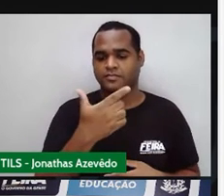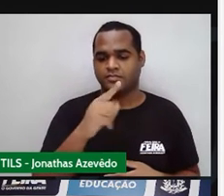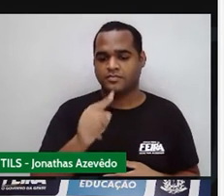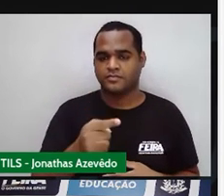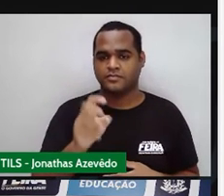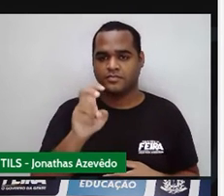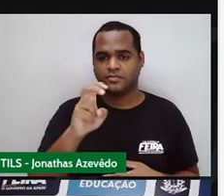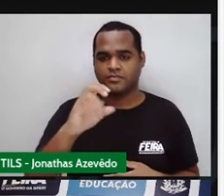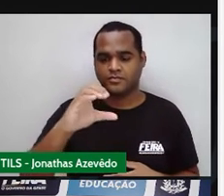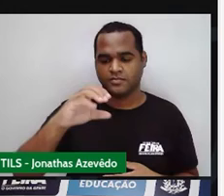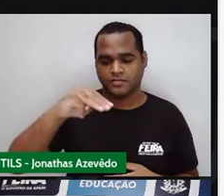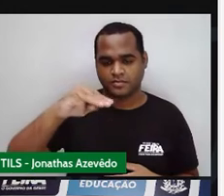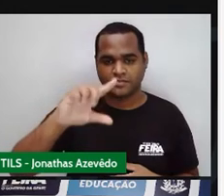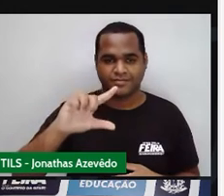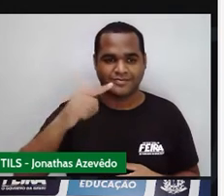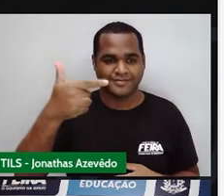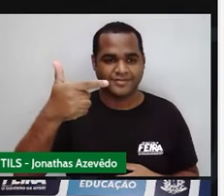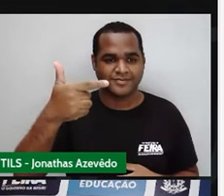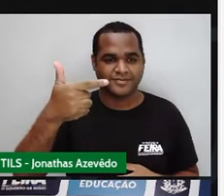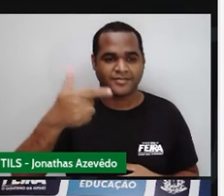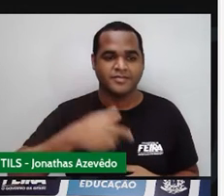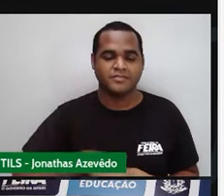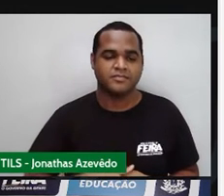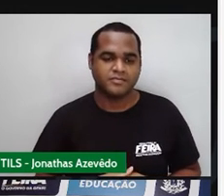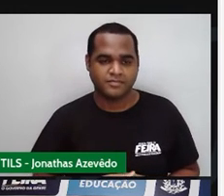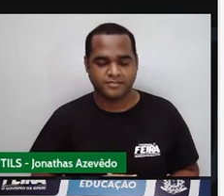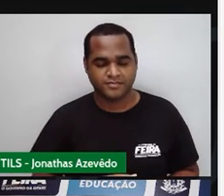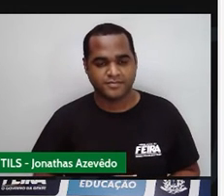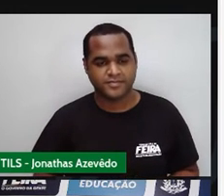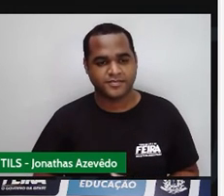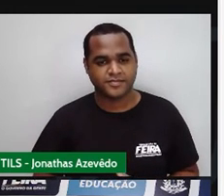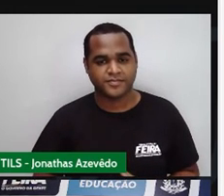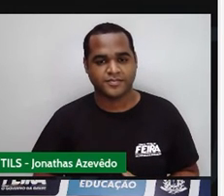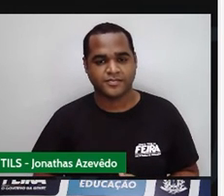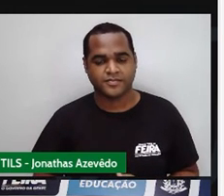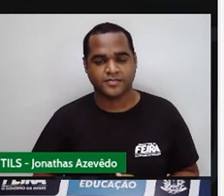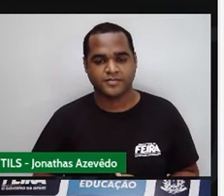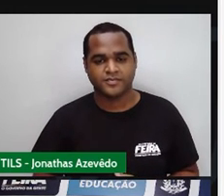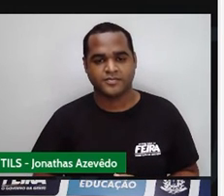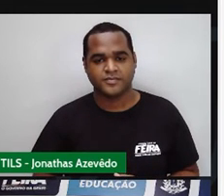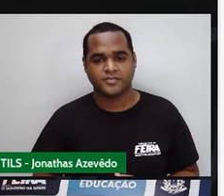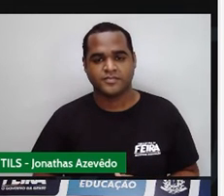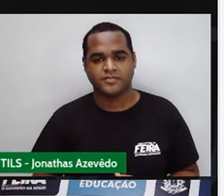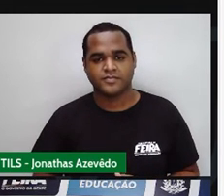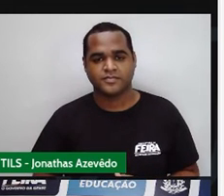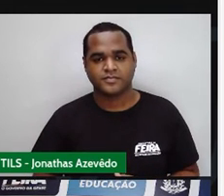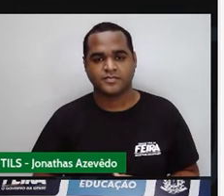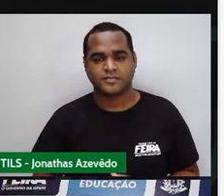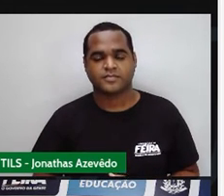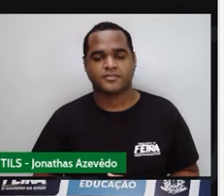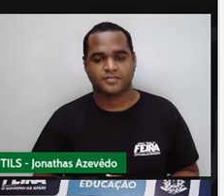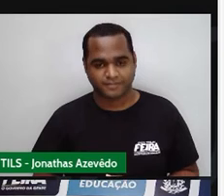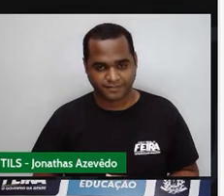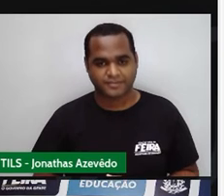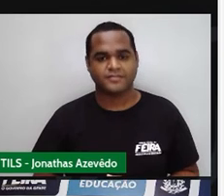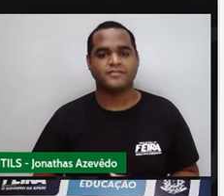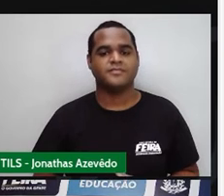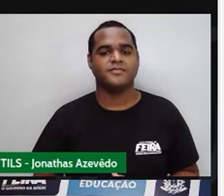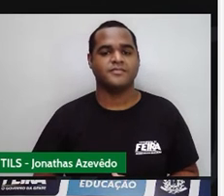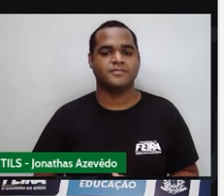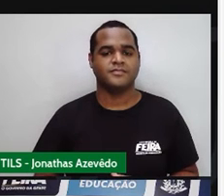,5 centímetros quadrados.